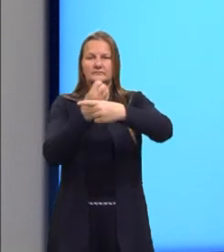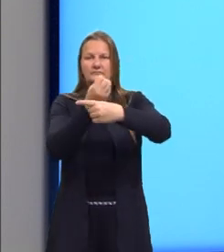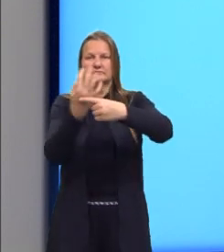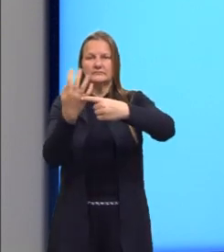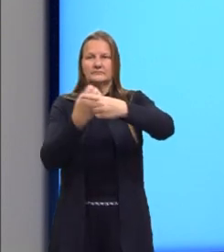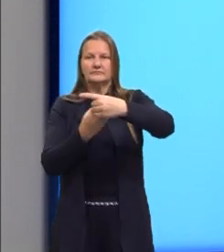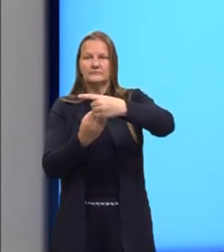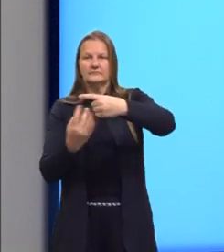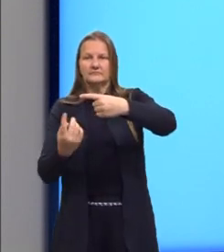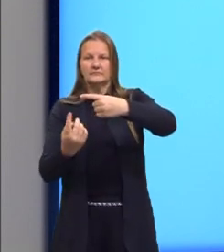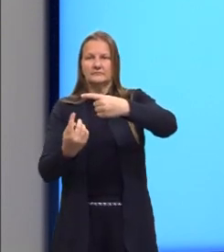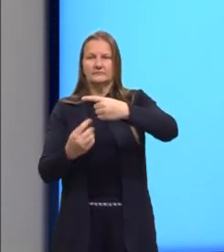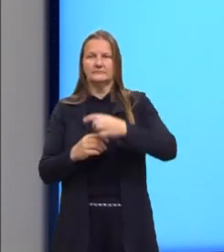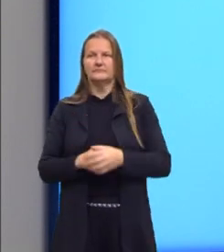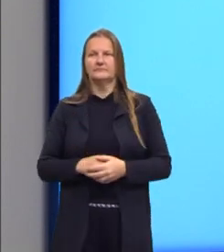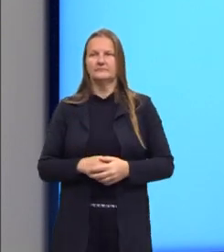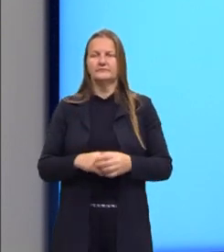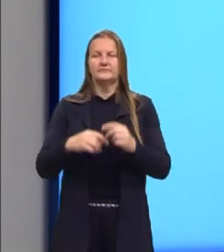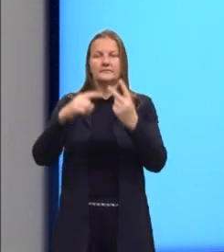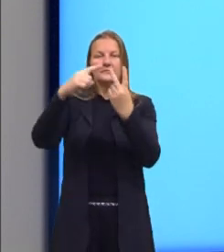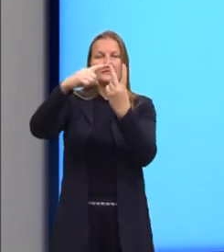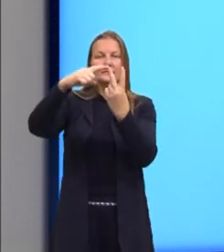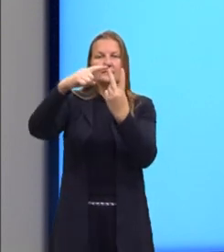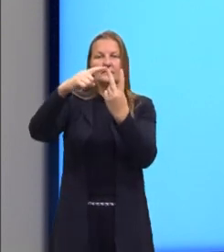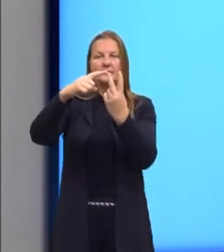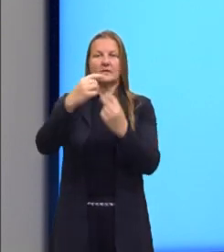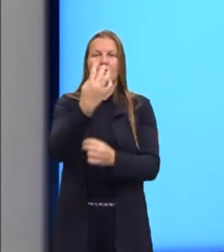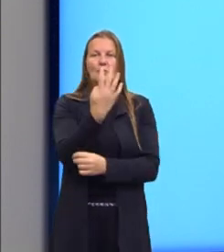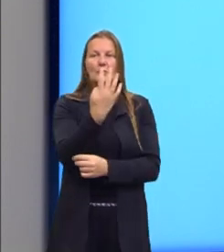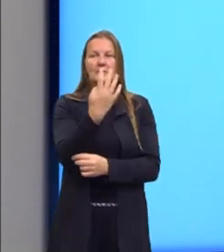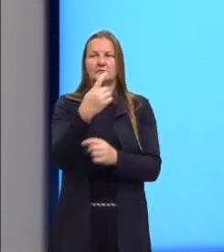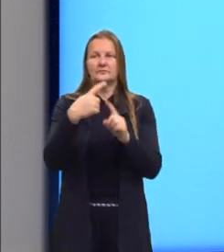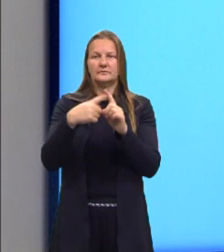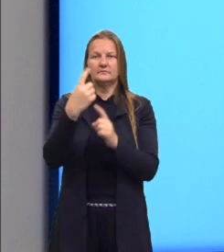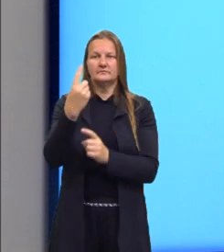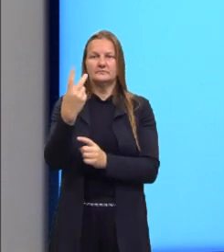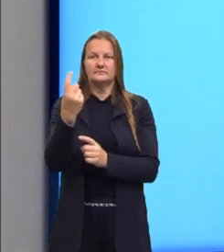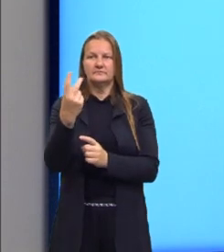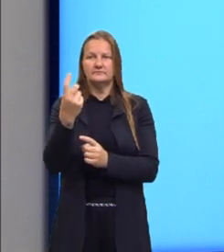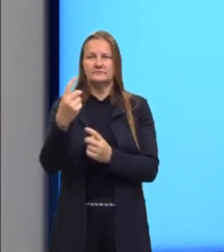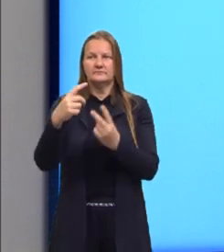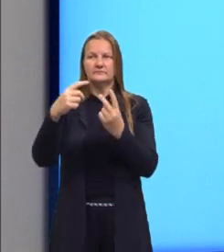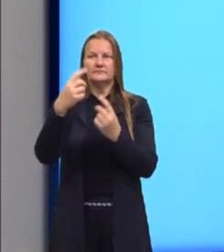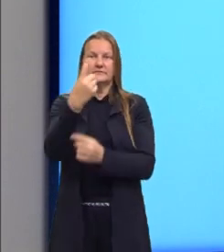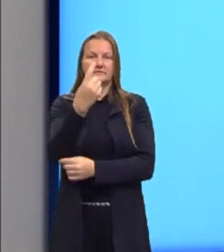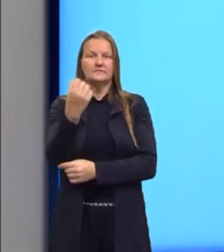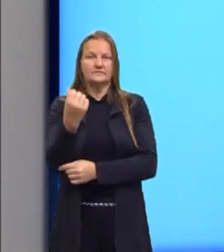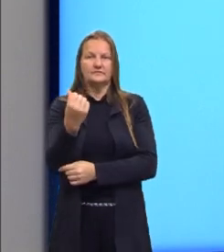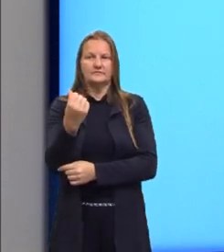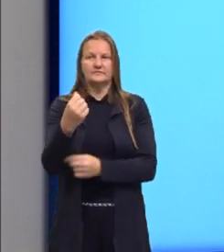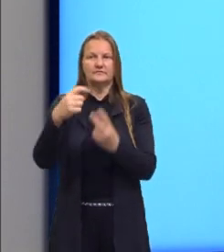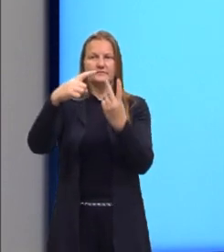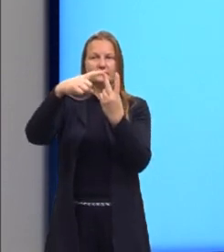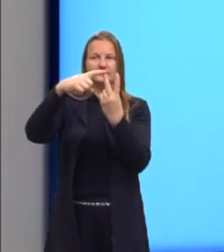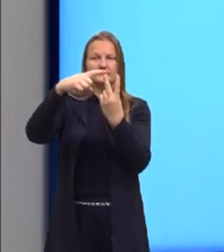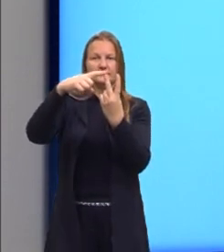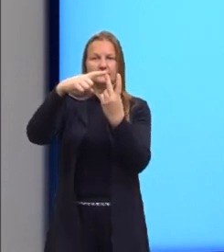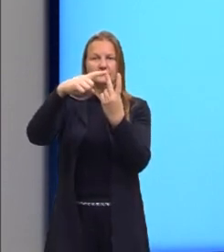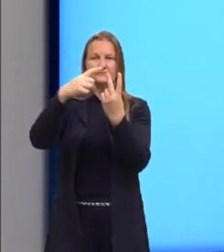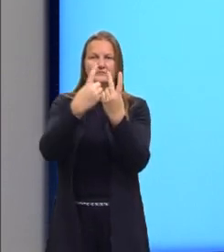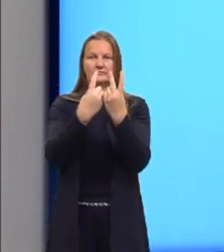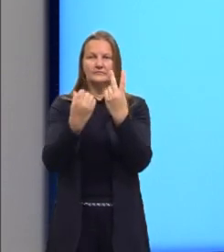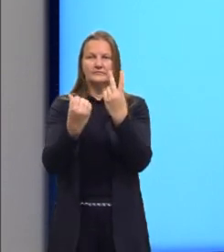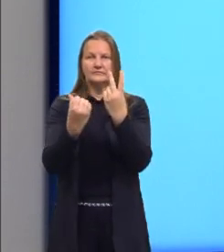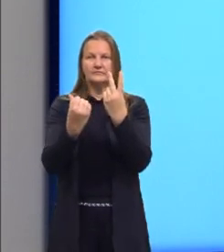dentro da nossa raiz, nós temos uma soma, 4 mais 12, que resulta em 16. Raiz de